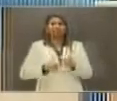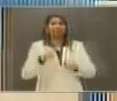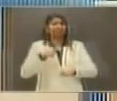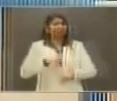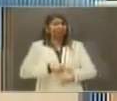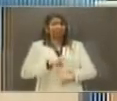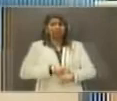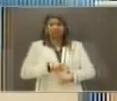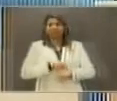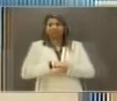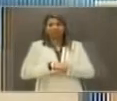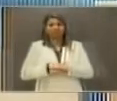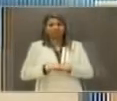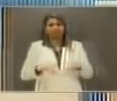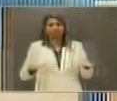tempo,